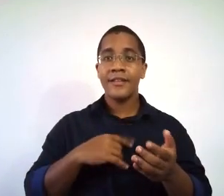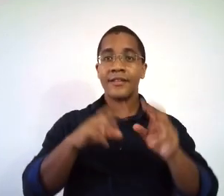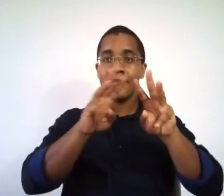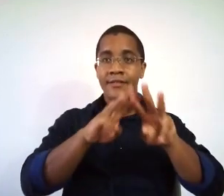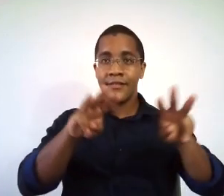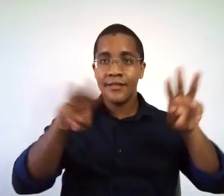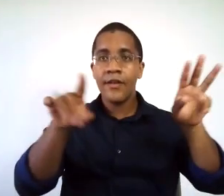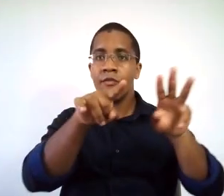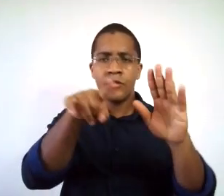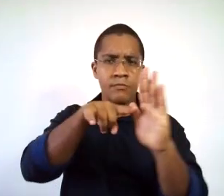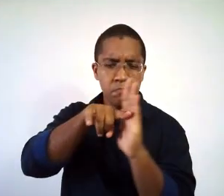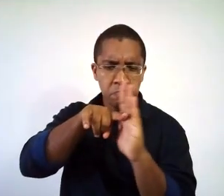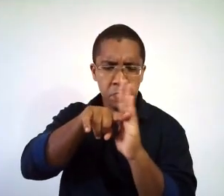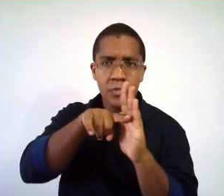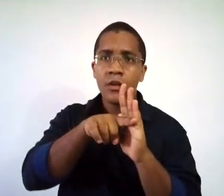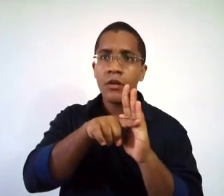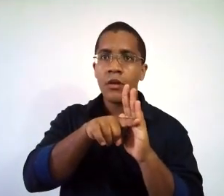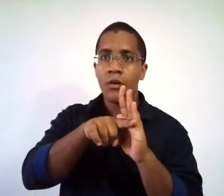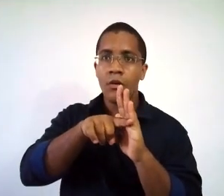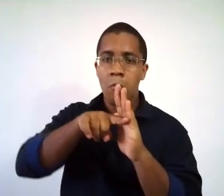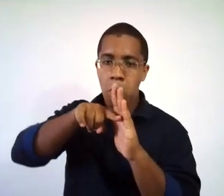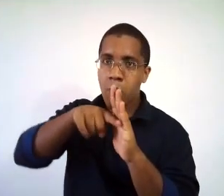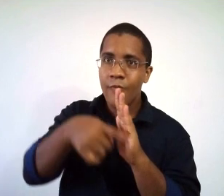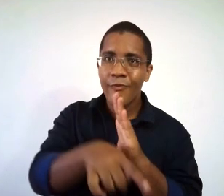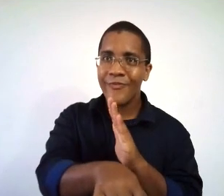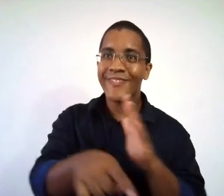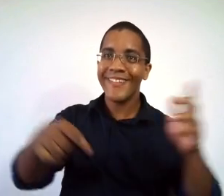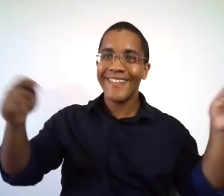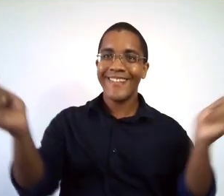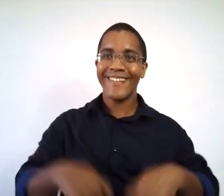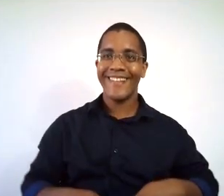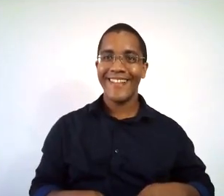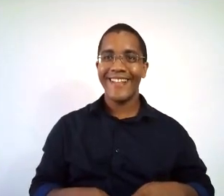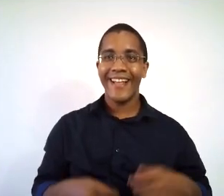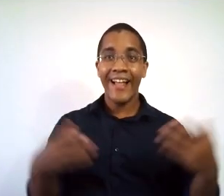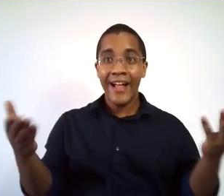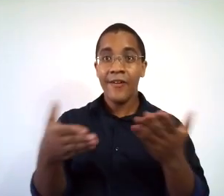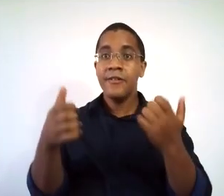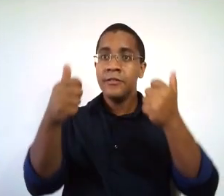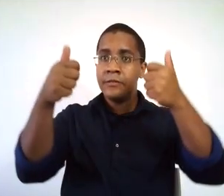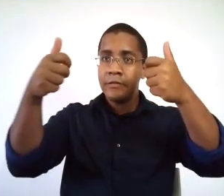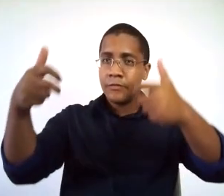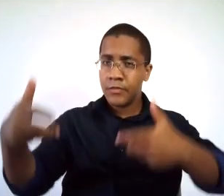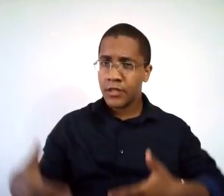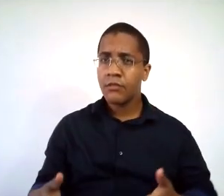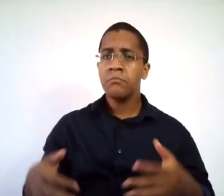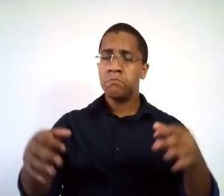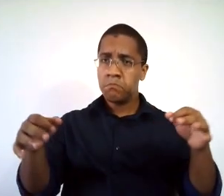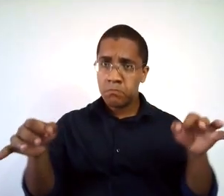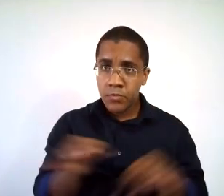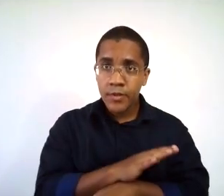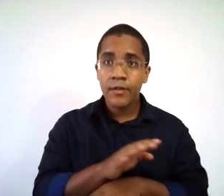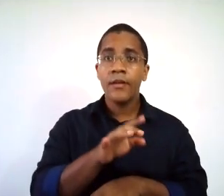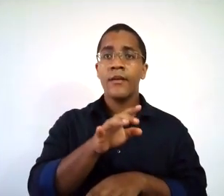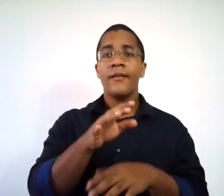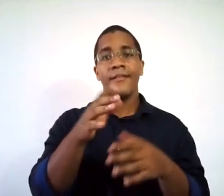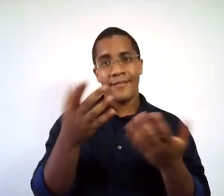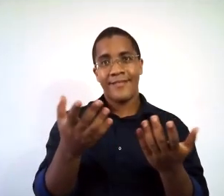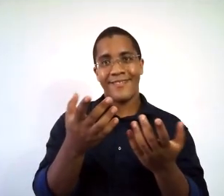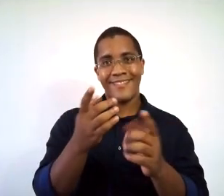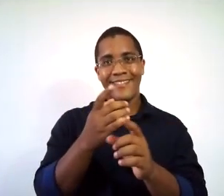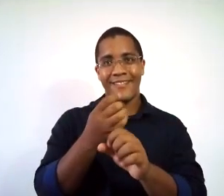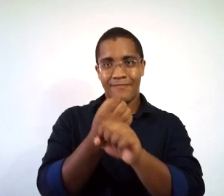gente vê sugestões de site para pesquisar. Então, você pode aprofundar o seu conhecimento além